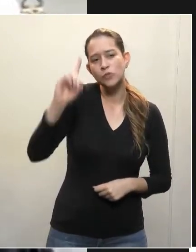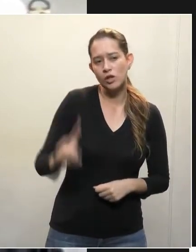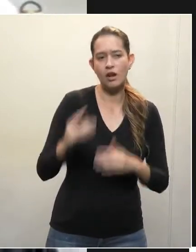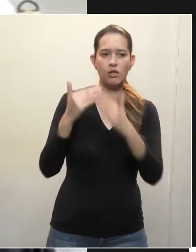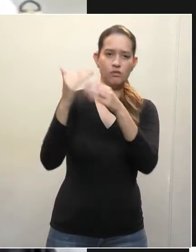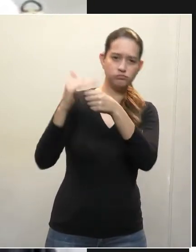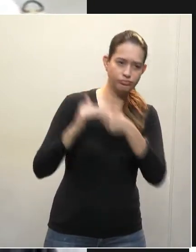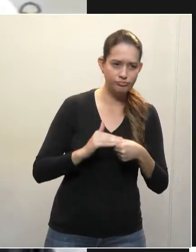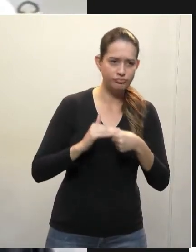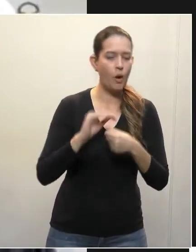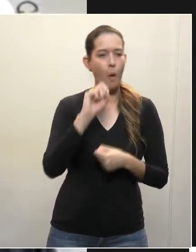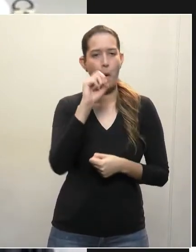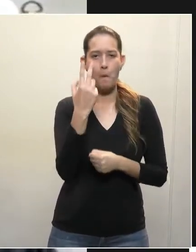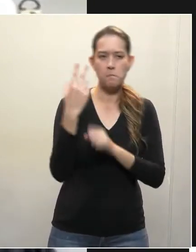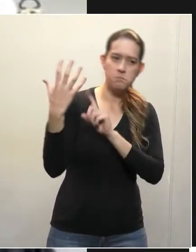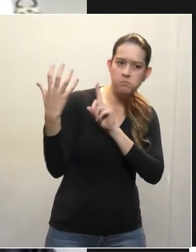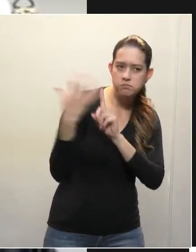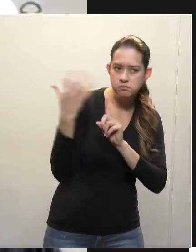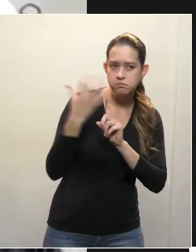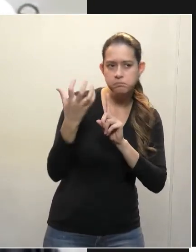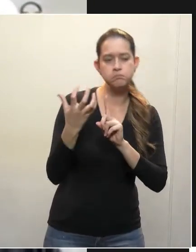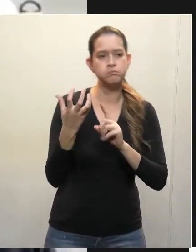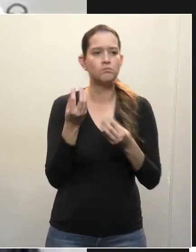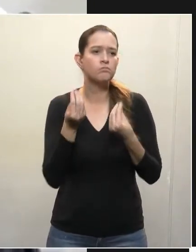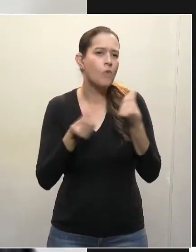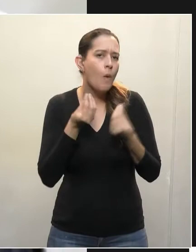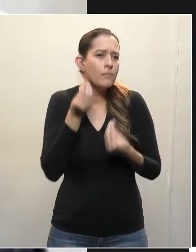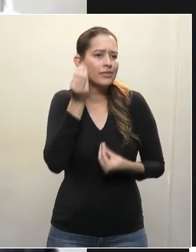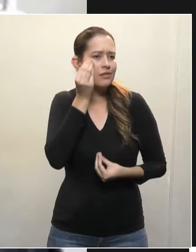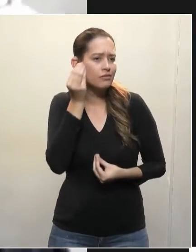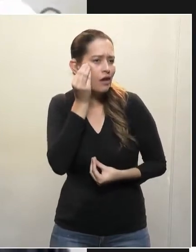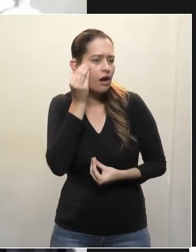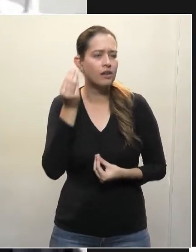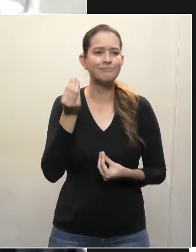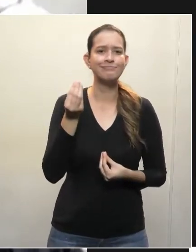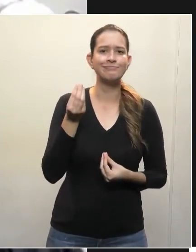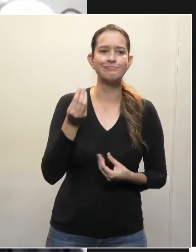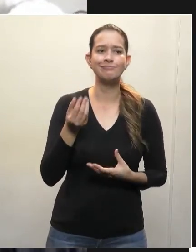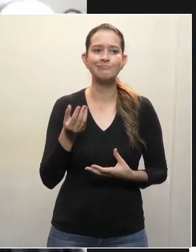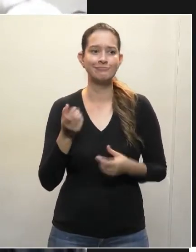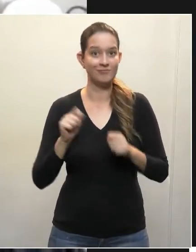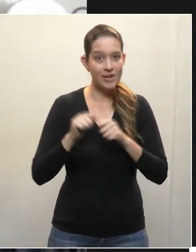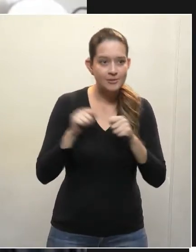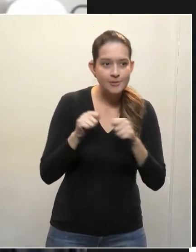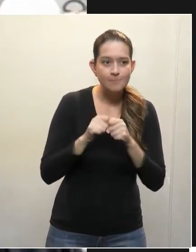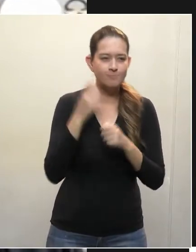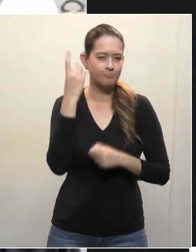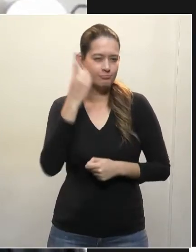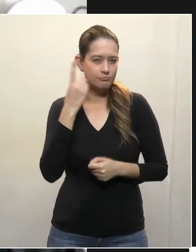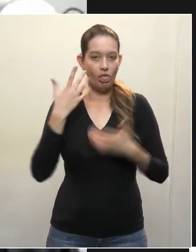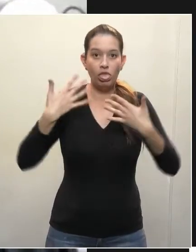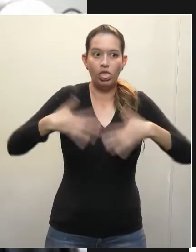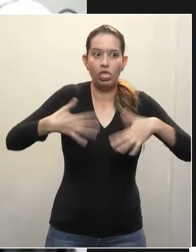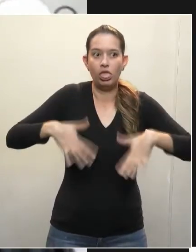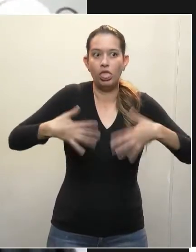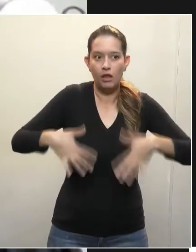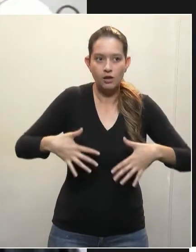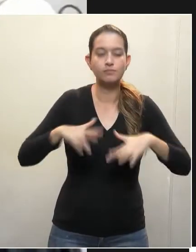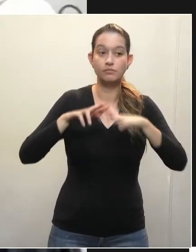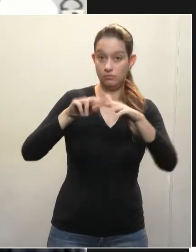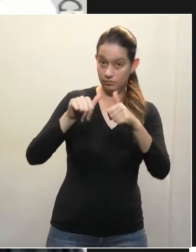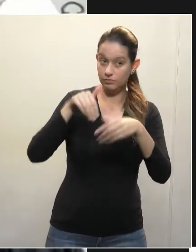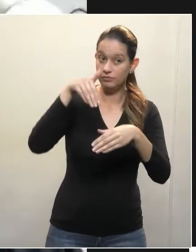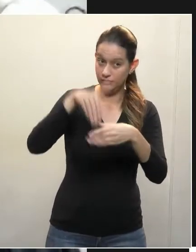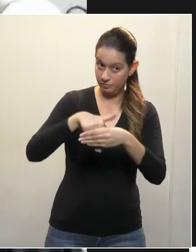tentar aqui colocar um parlamentar numa situação ruim quanto a votação de um projeto de lei.